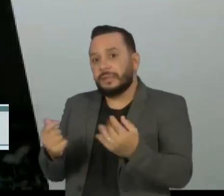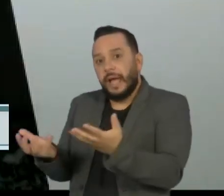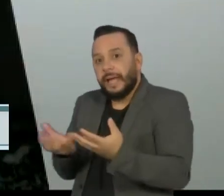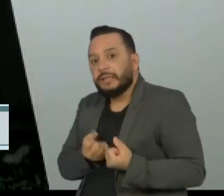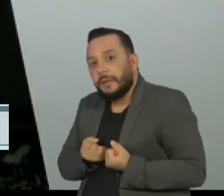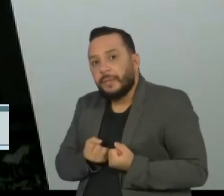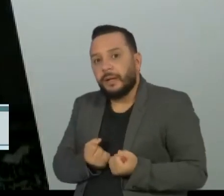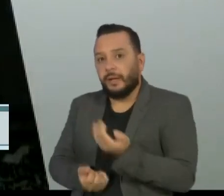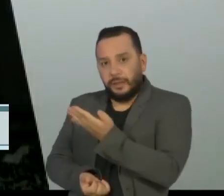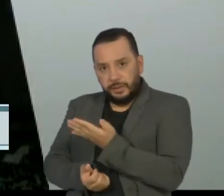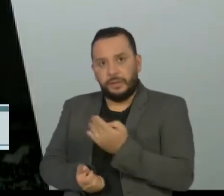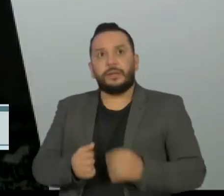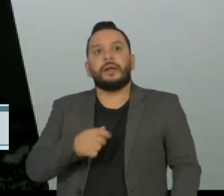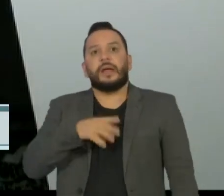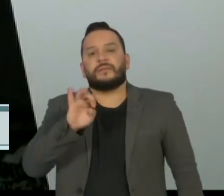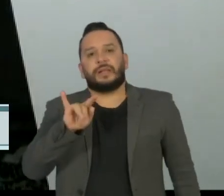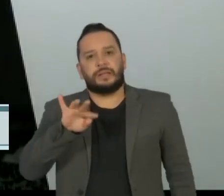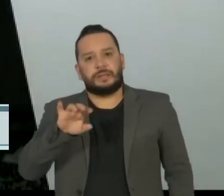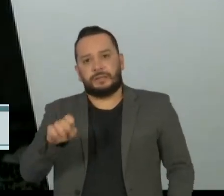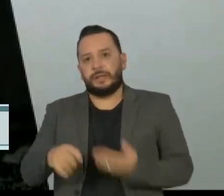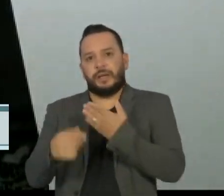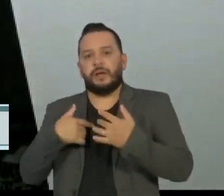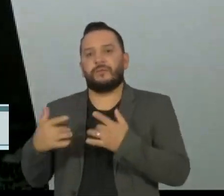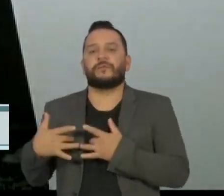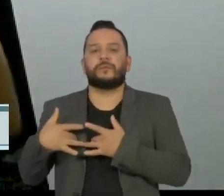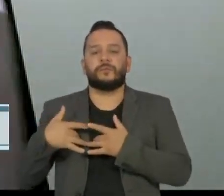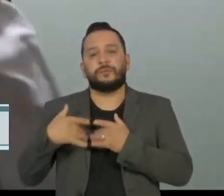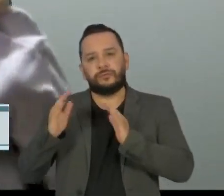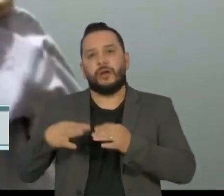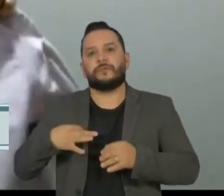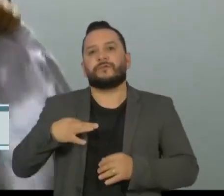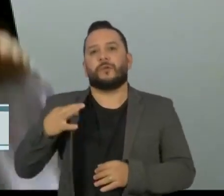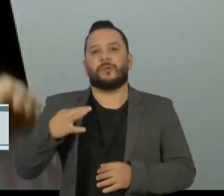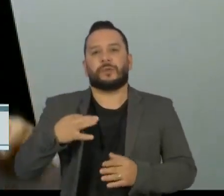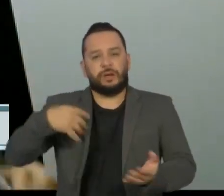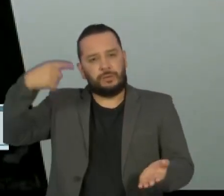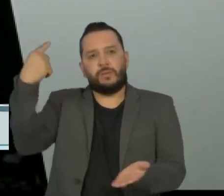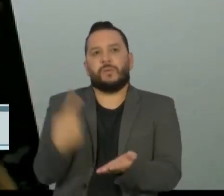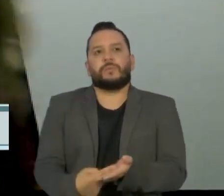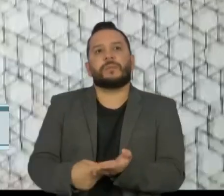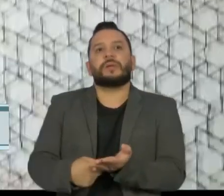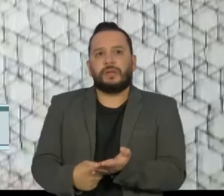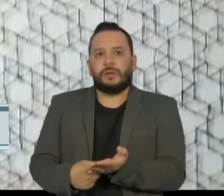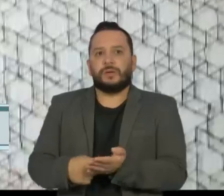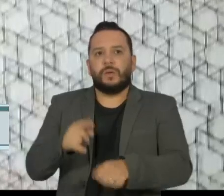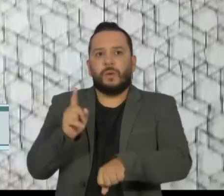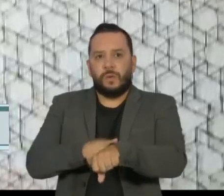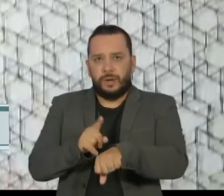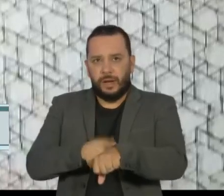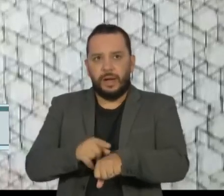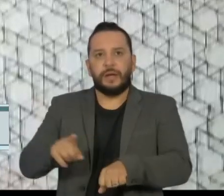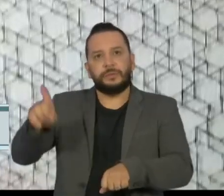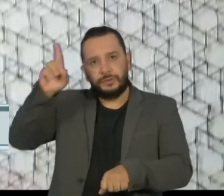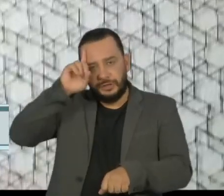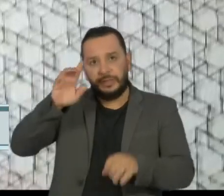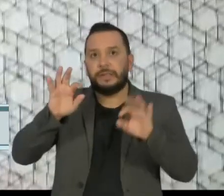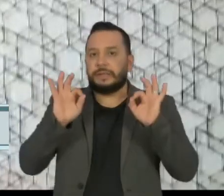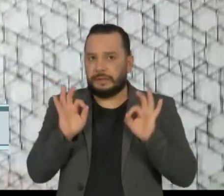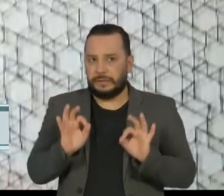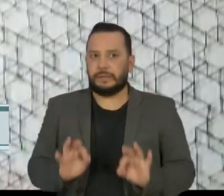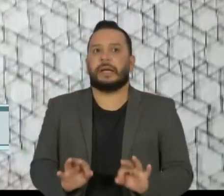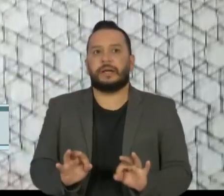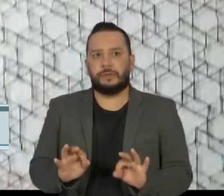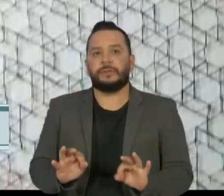A Ivelize é uma das voluntárias. Eu agendo um horário e um dia, vou até a portaria desses prédios, que